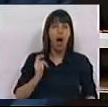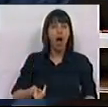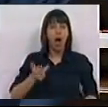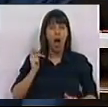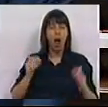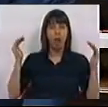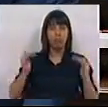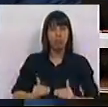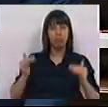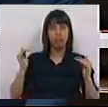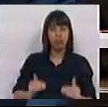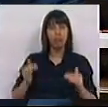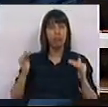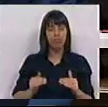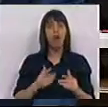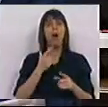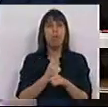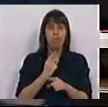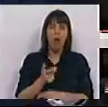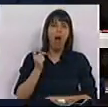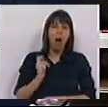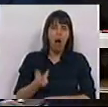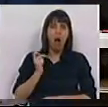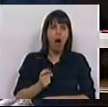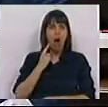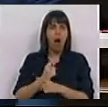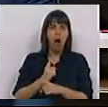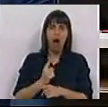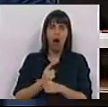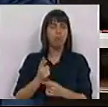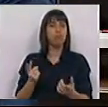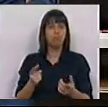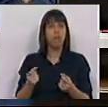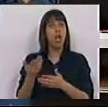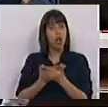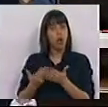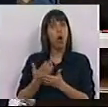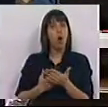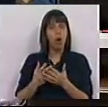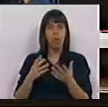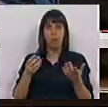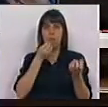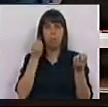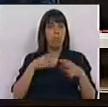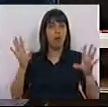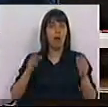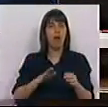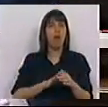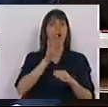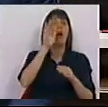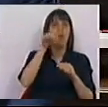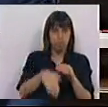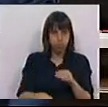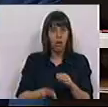em queda, ficaram também muitos anos numa situação com economias moribundas. Em que cresciam e